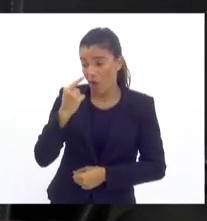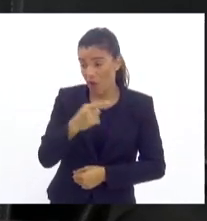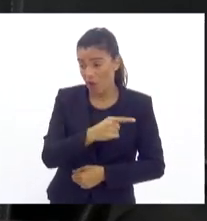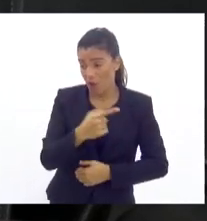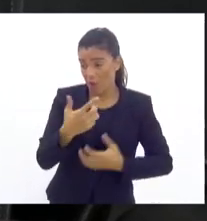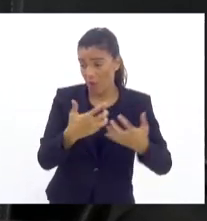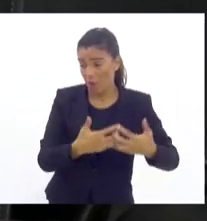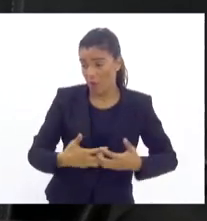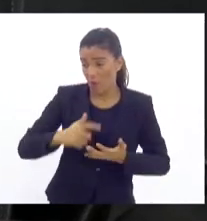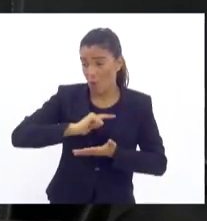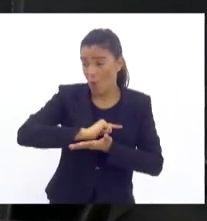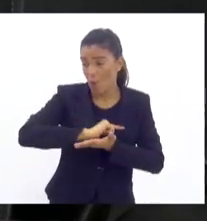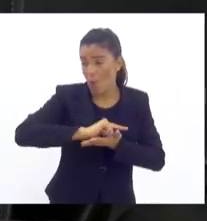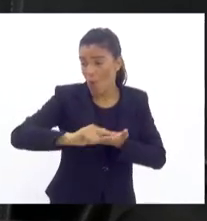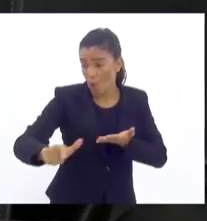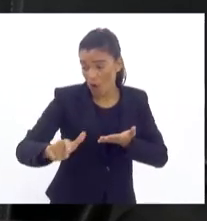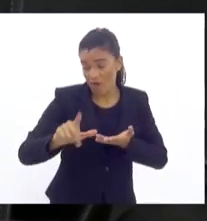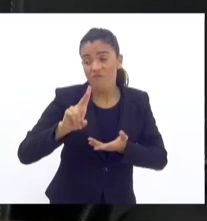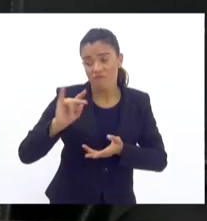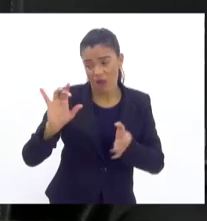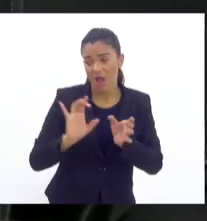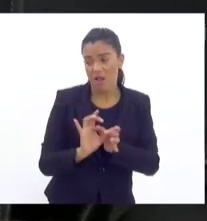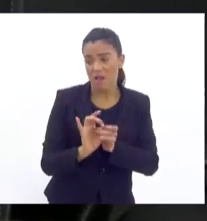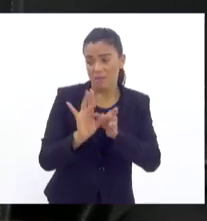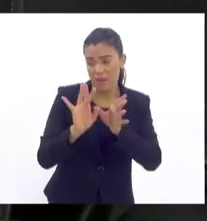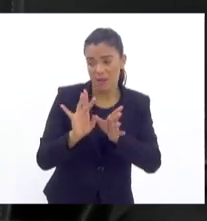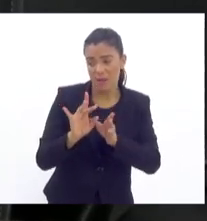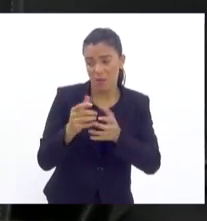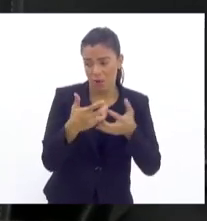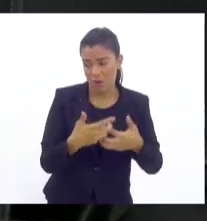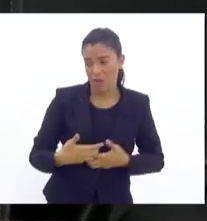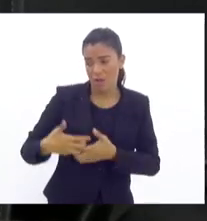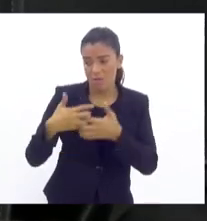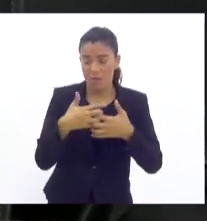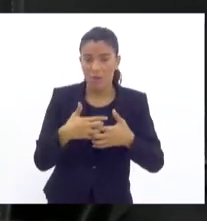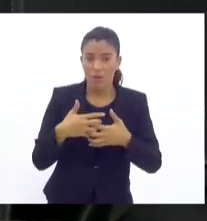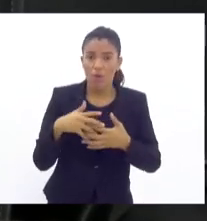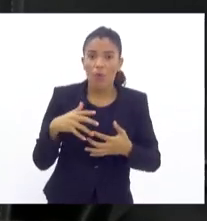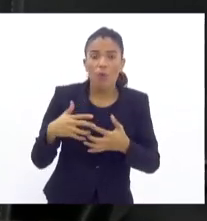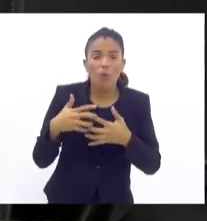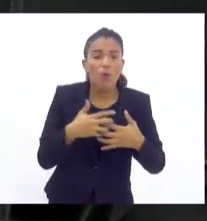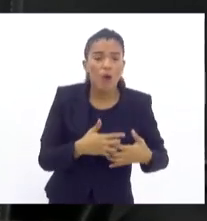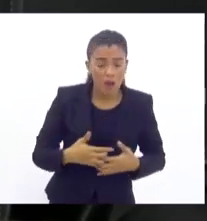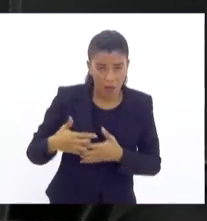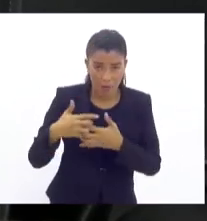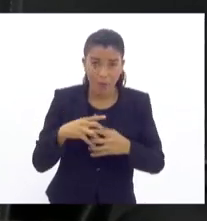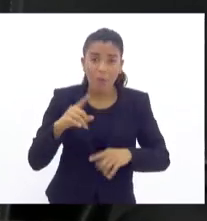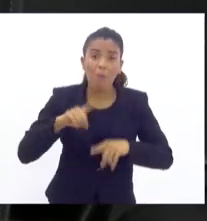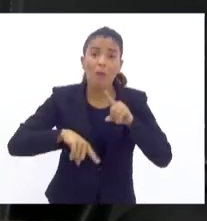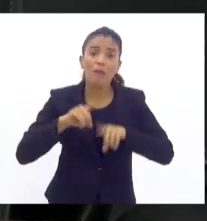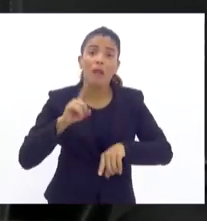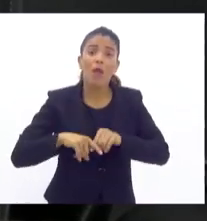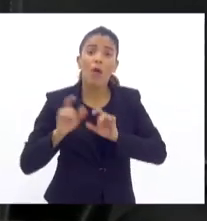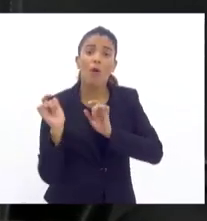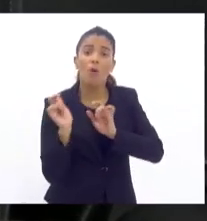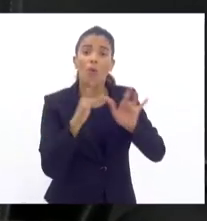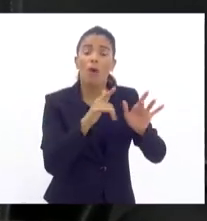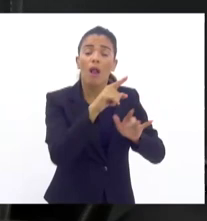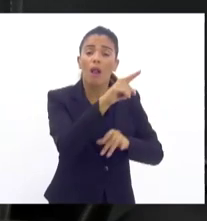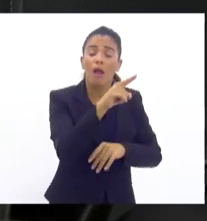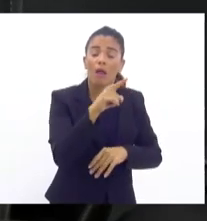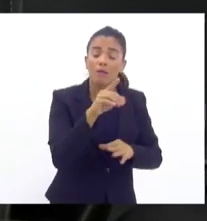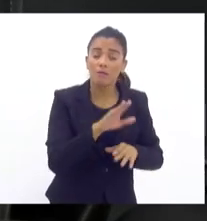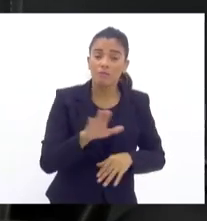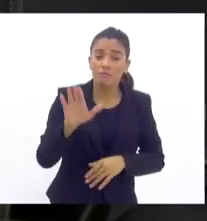vazio, eles vão liberar, quer dizer, a carga está lá, DPF pelo menos que eu saiba, pelo que eu